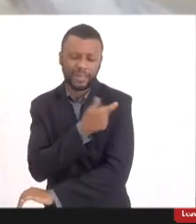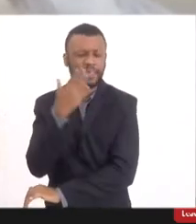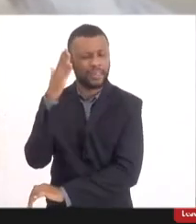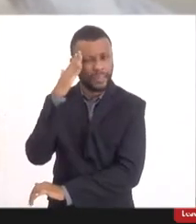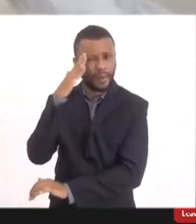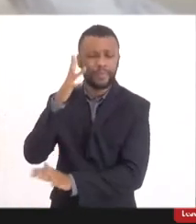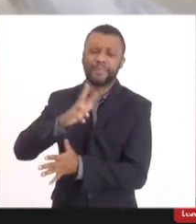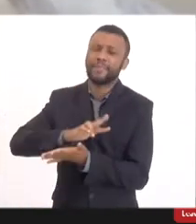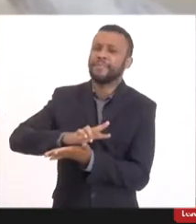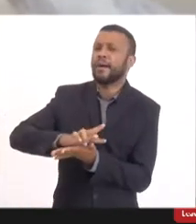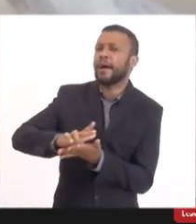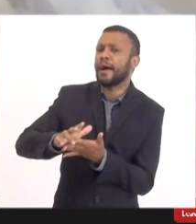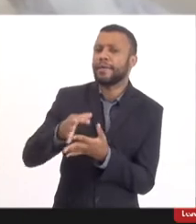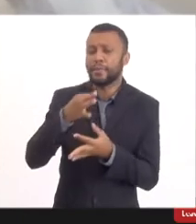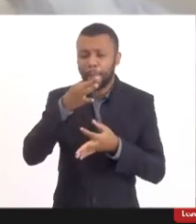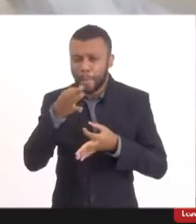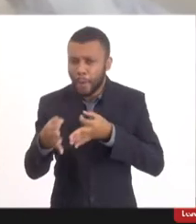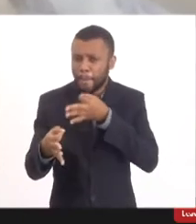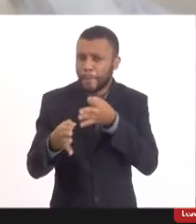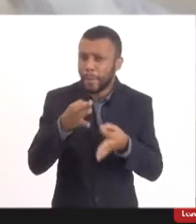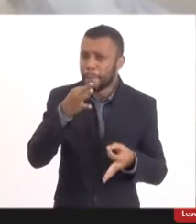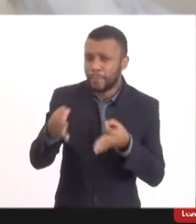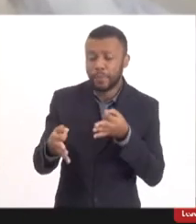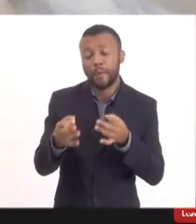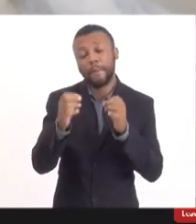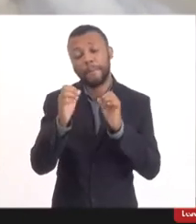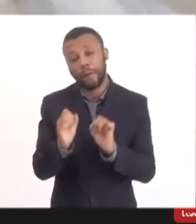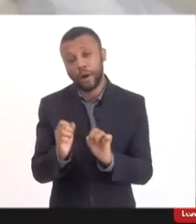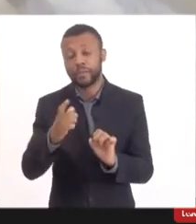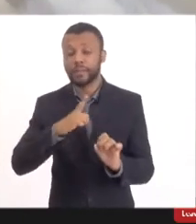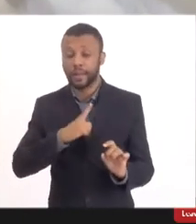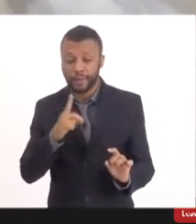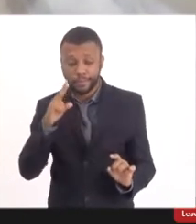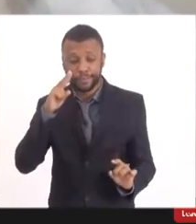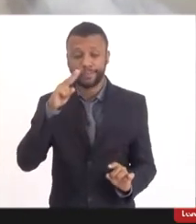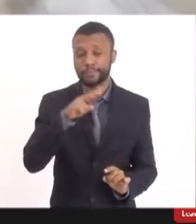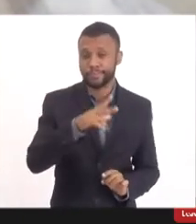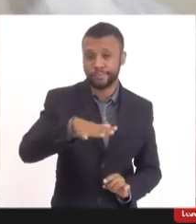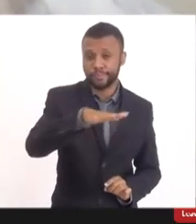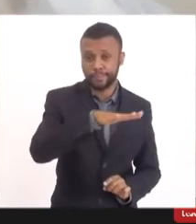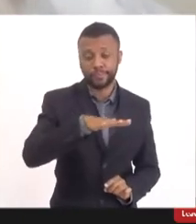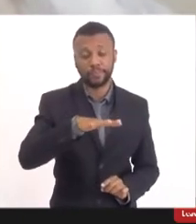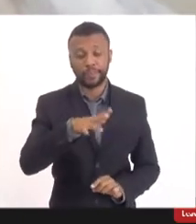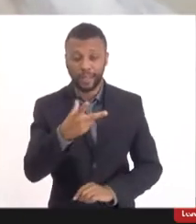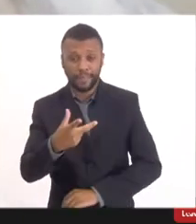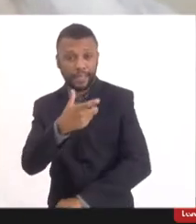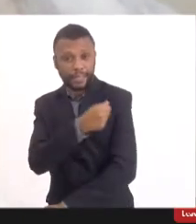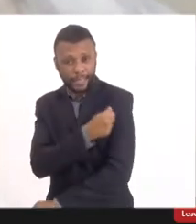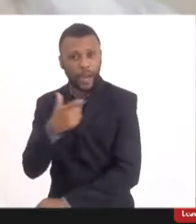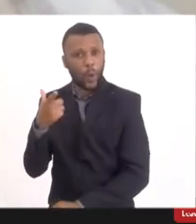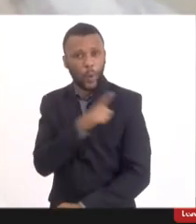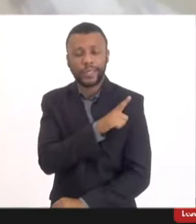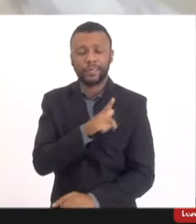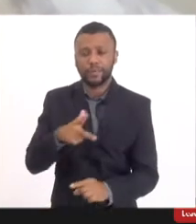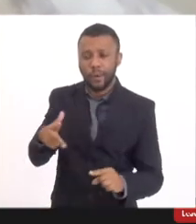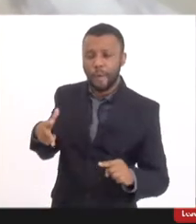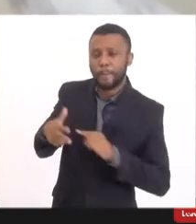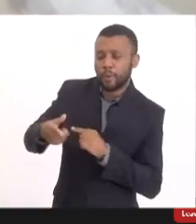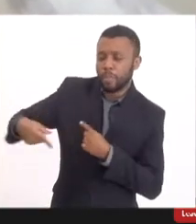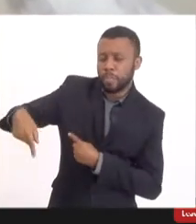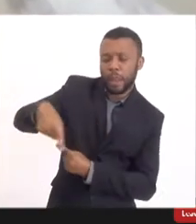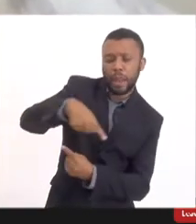críticas podem recair sobre elas, elas interromperam o ciclo de